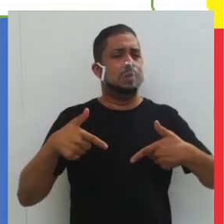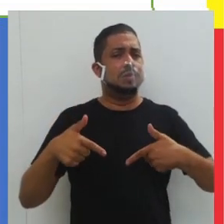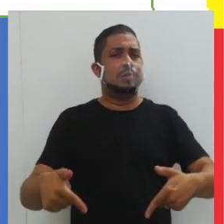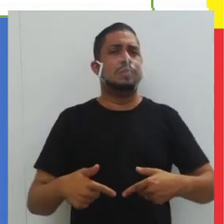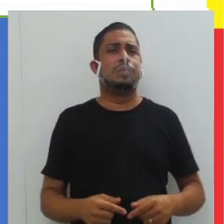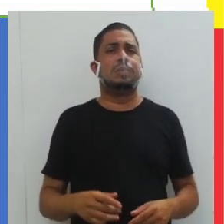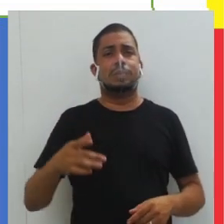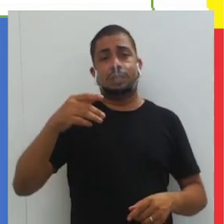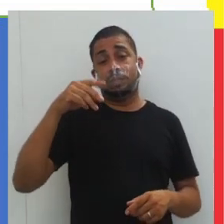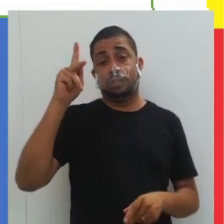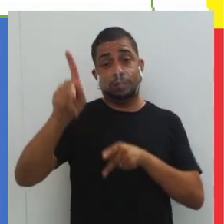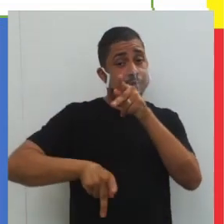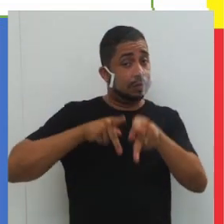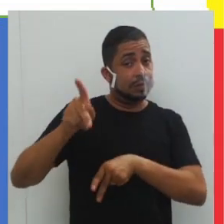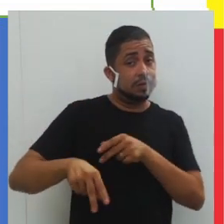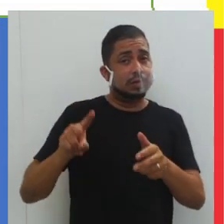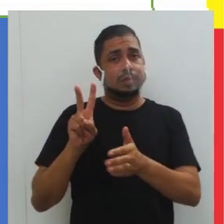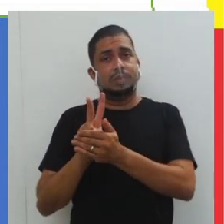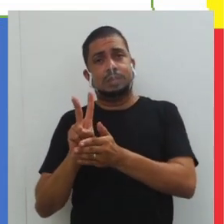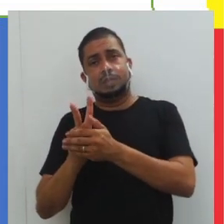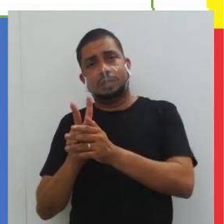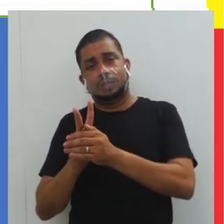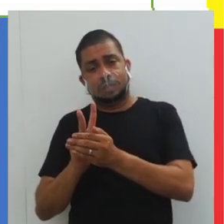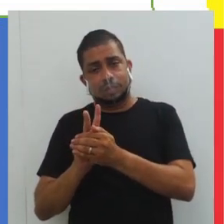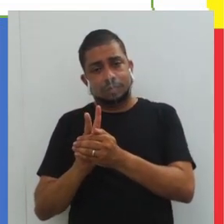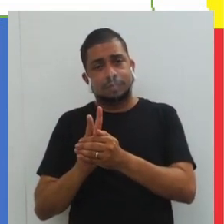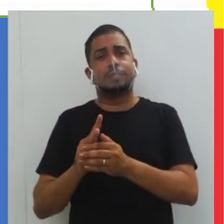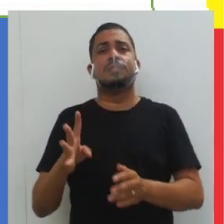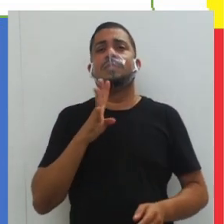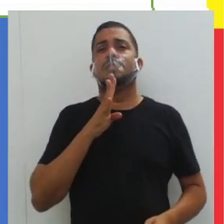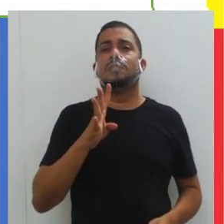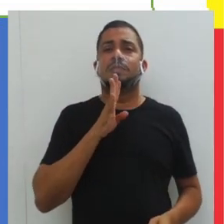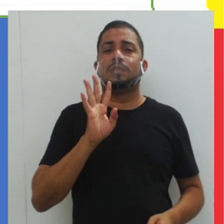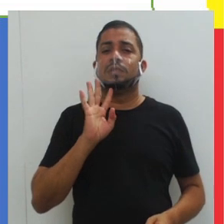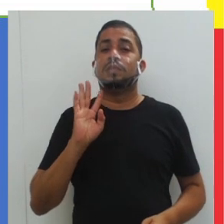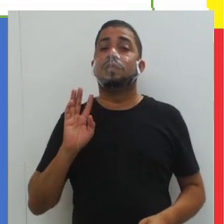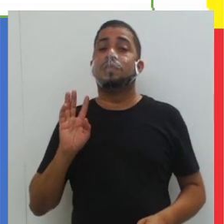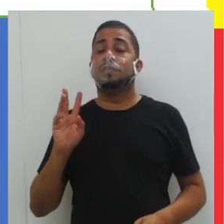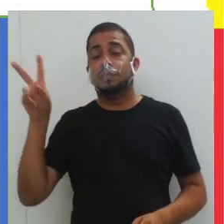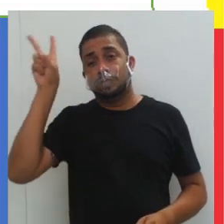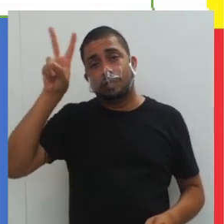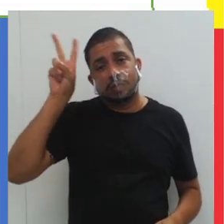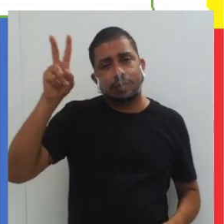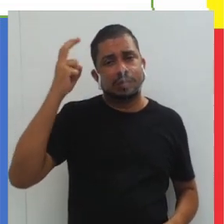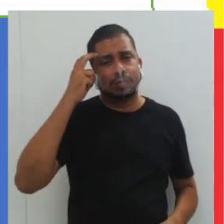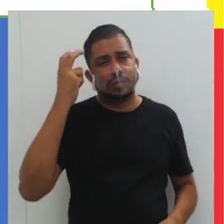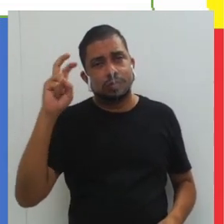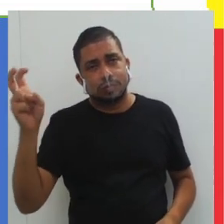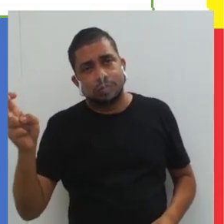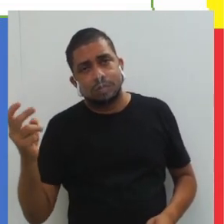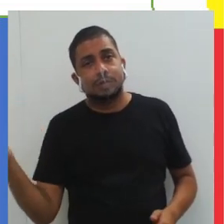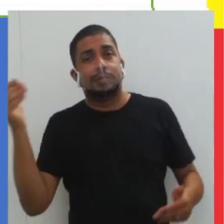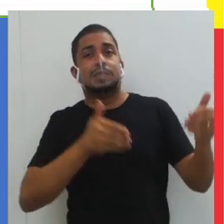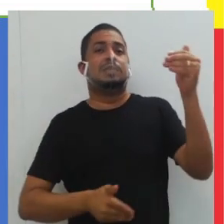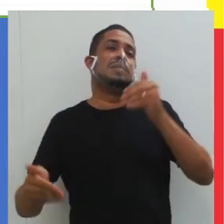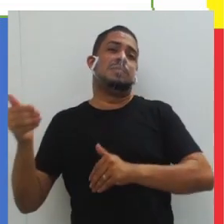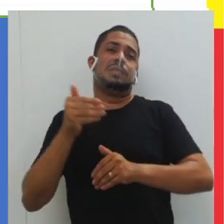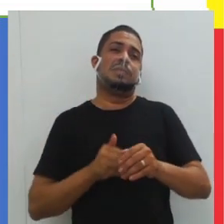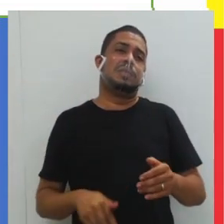dos povos indígenas pelo reconhecimento de sua história, cultura e sua